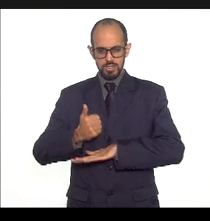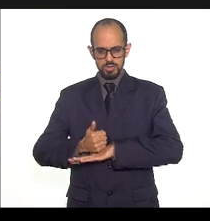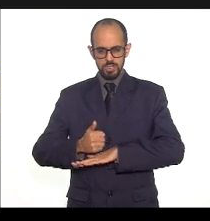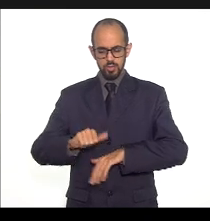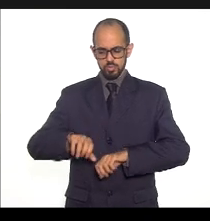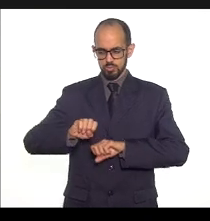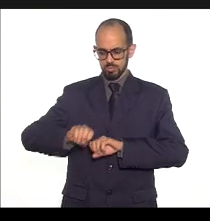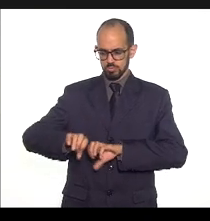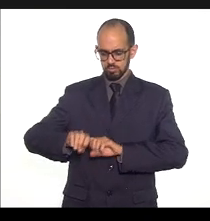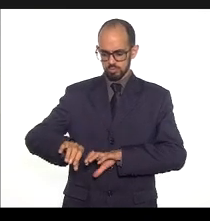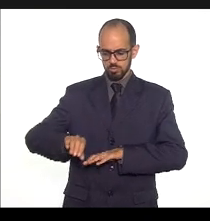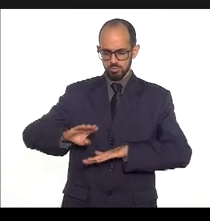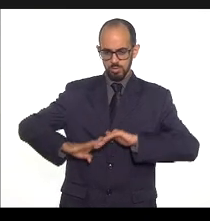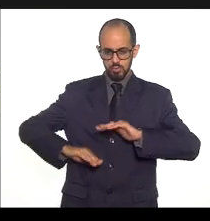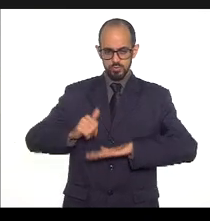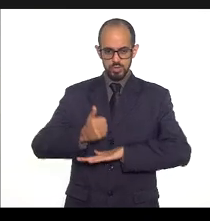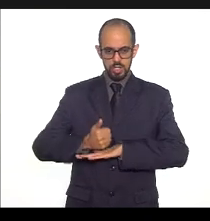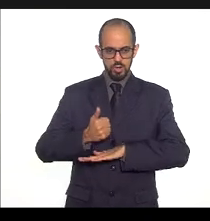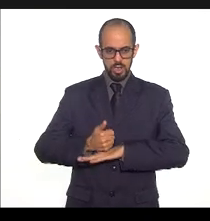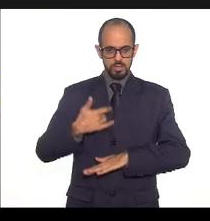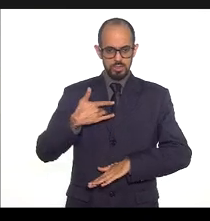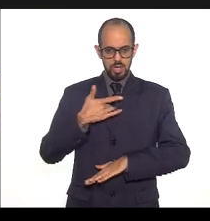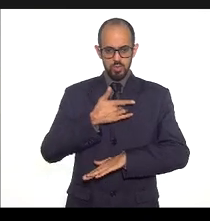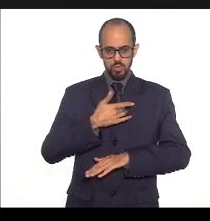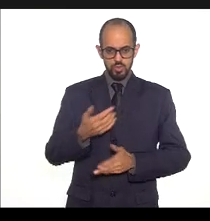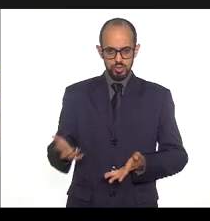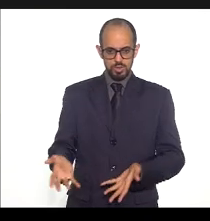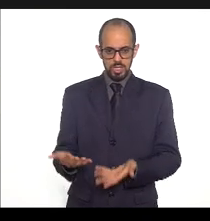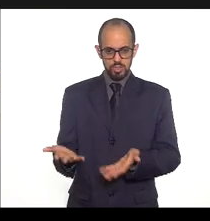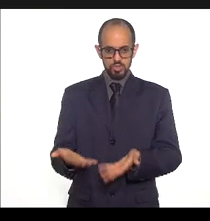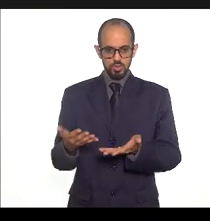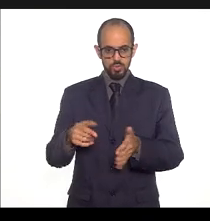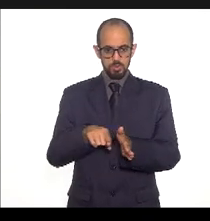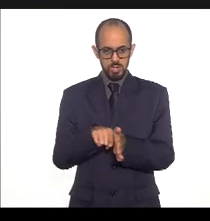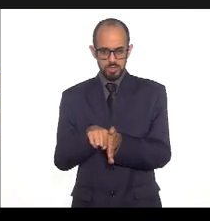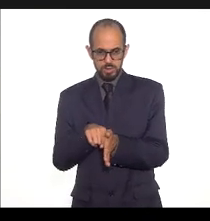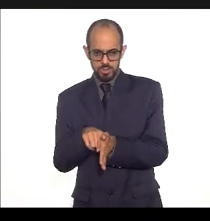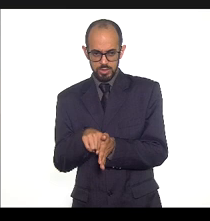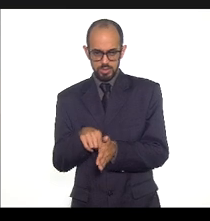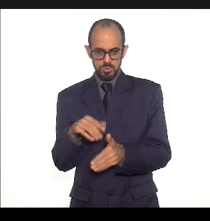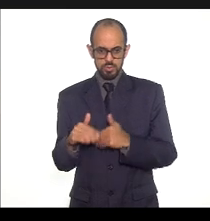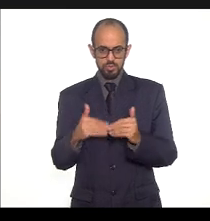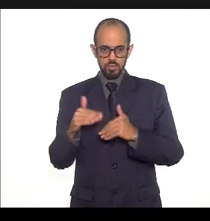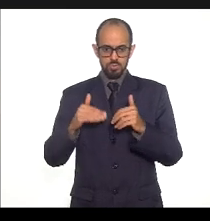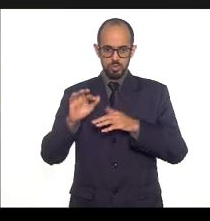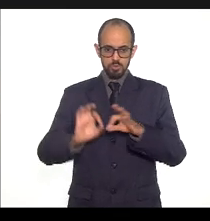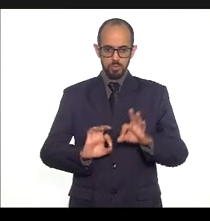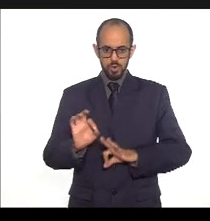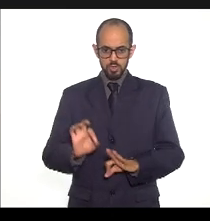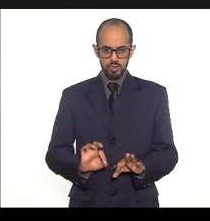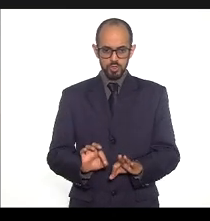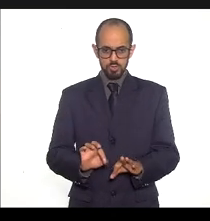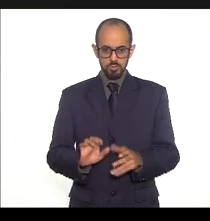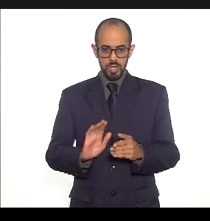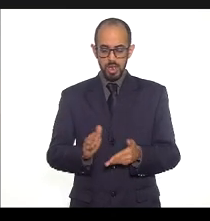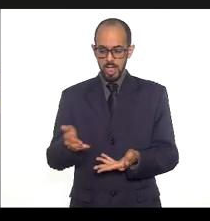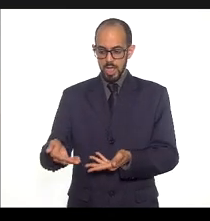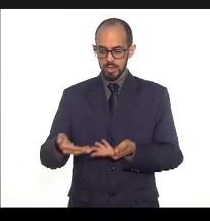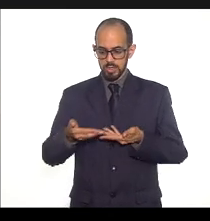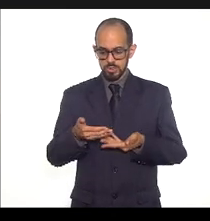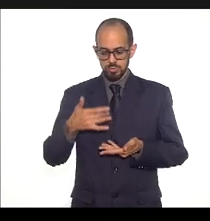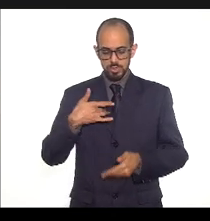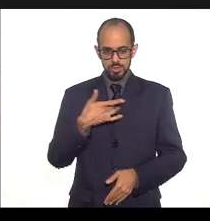profissionais de saúde de forma contínua e do incentivo às novas linhas de pesquisa e desenvolvimento de projetos voltados para atendimento em saúde